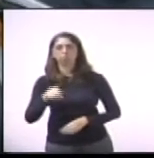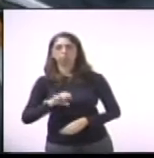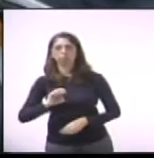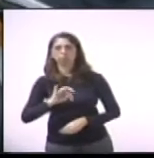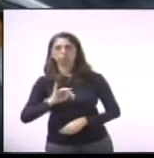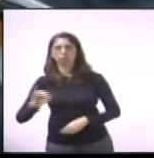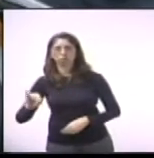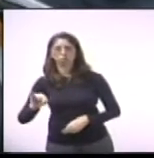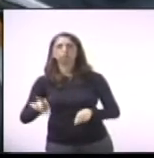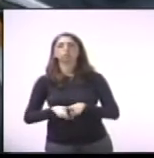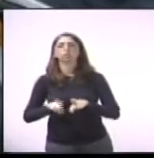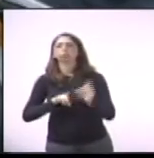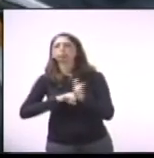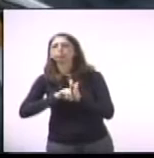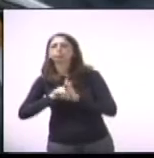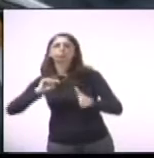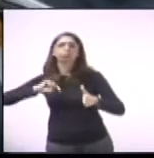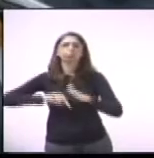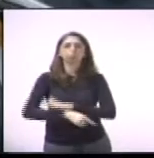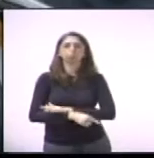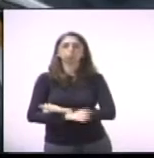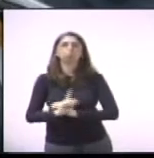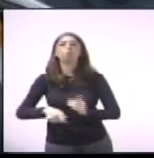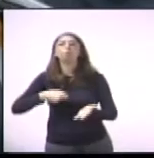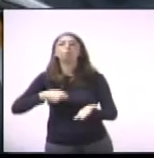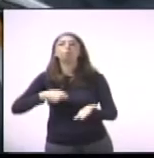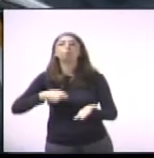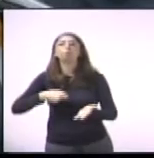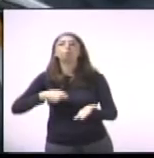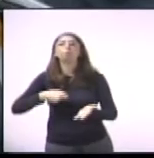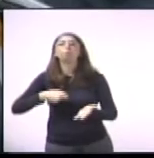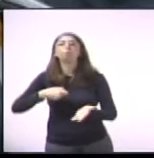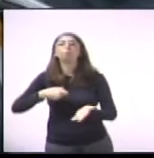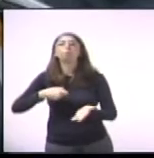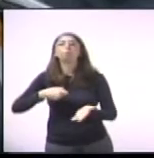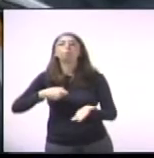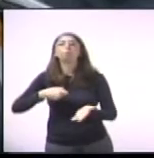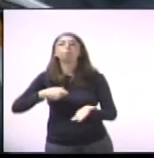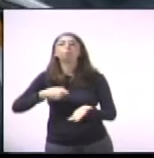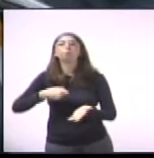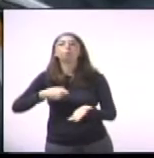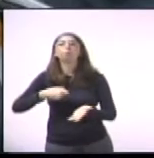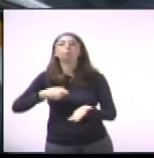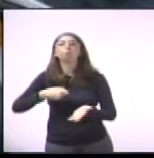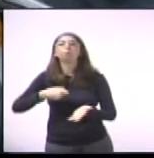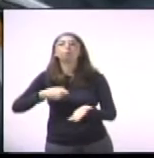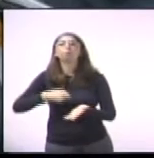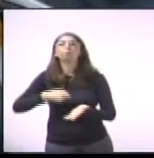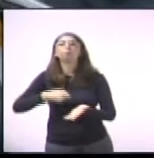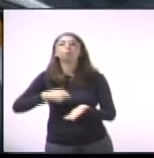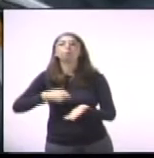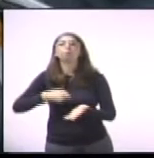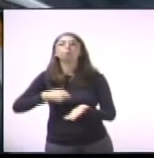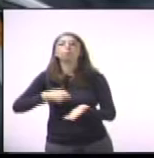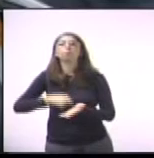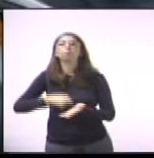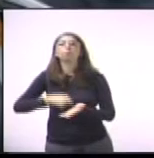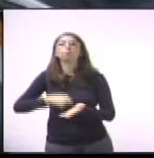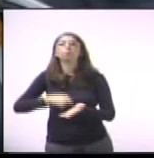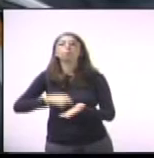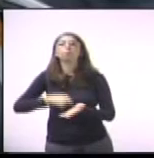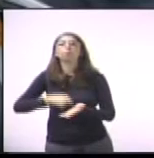dos pagamentos das parcelas efetuados pelos proprietários dos imóveis no período de novembro